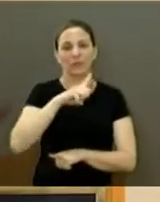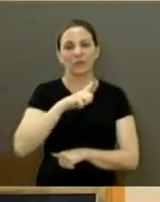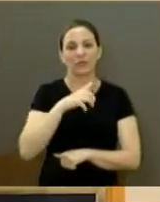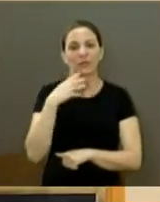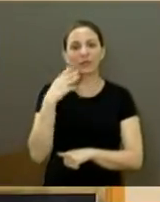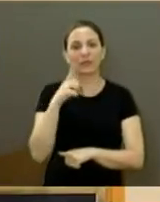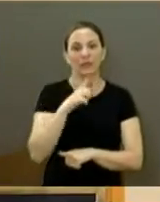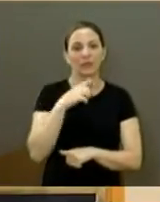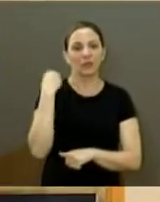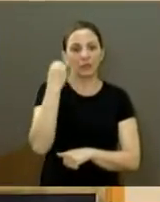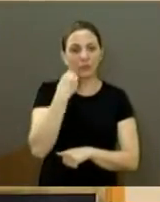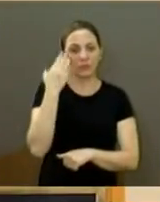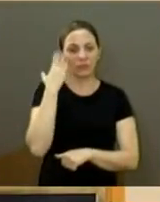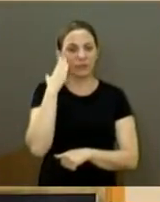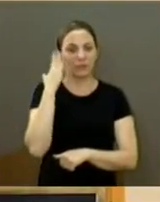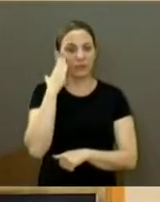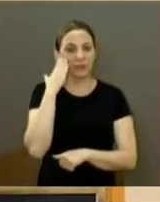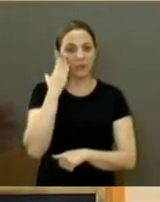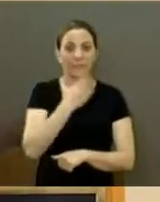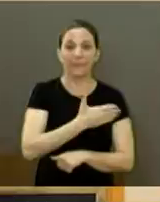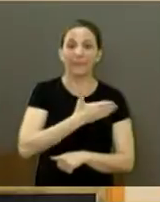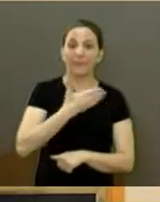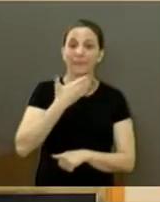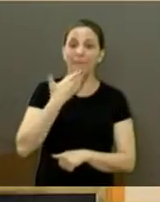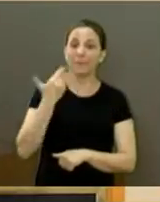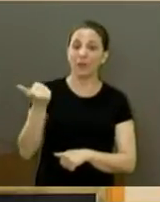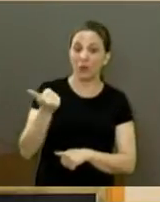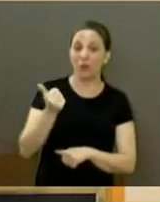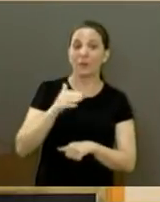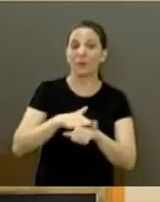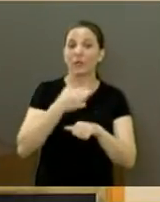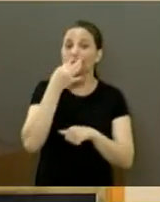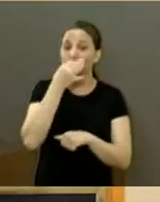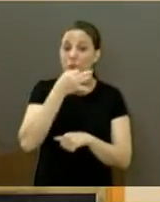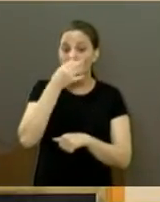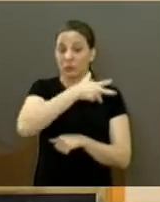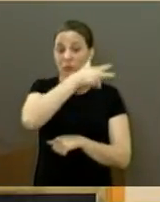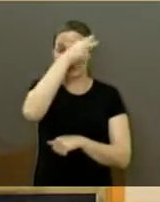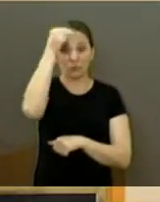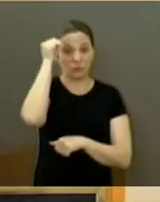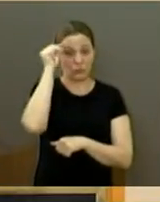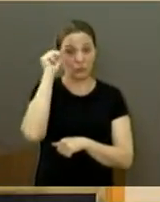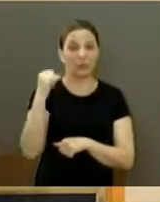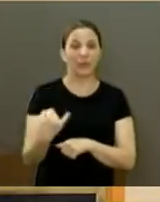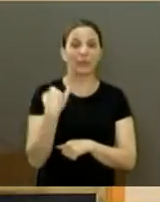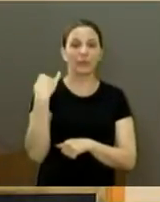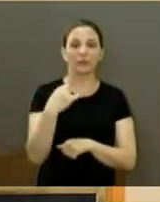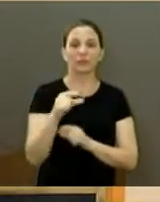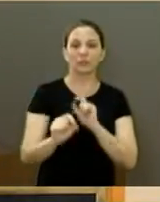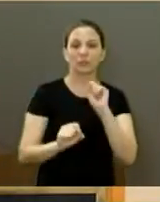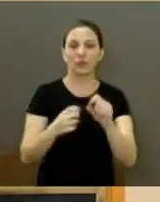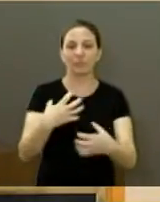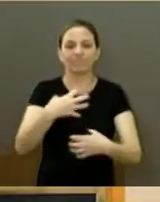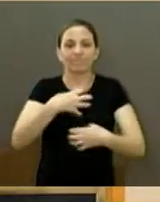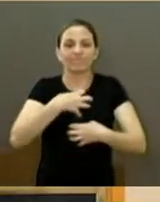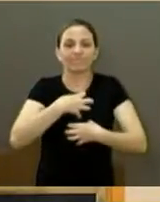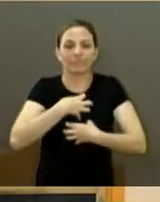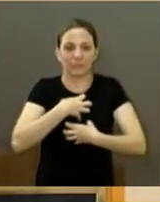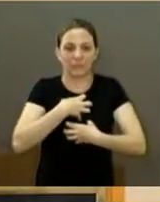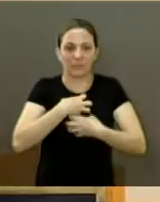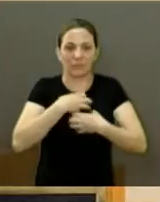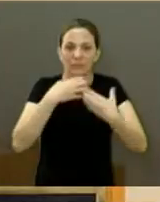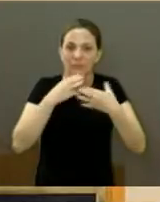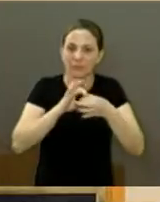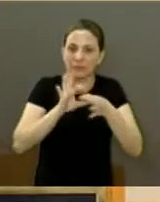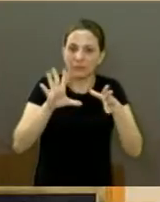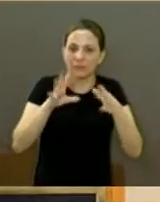oportunidade de entender mais e fazer sugestões ao Executivo. E o que é importante é que a gente está sentindo essa abertura